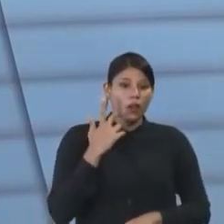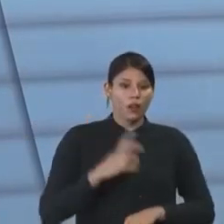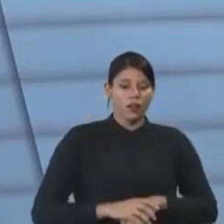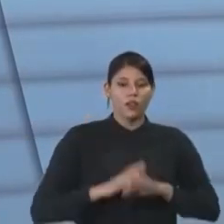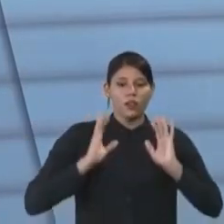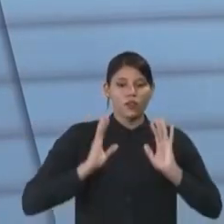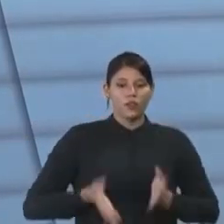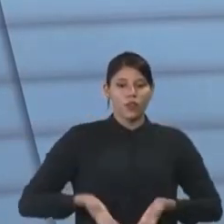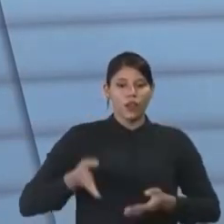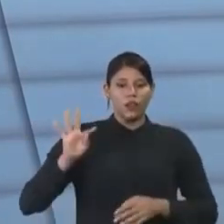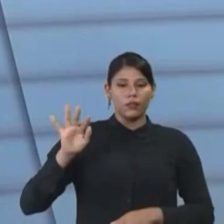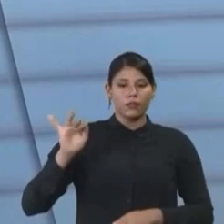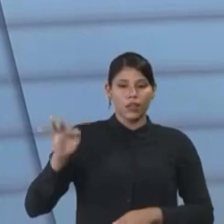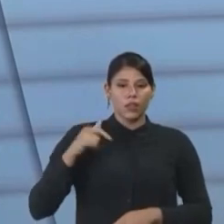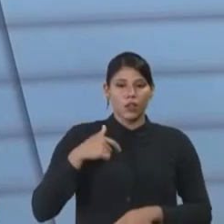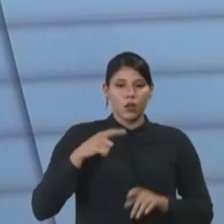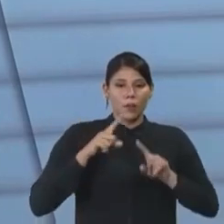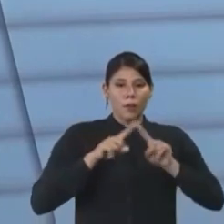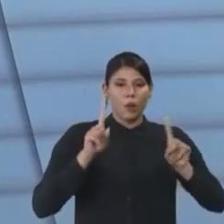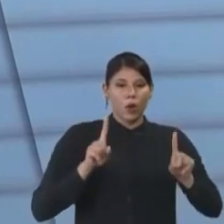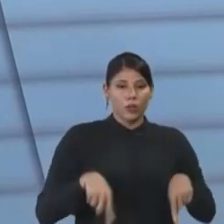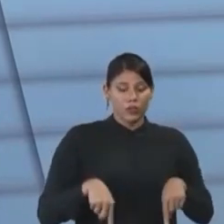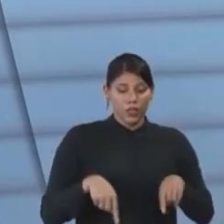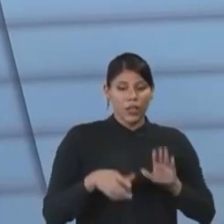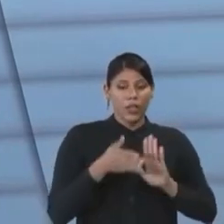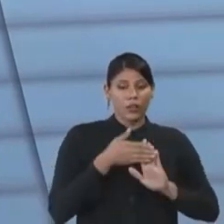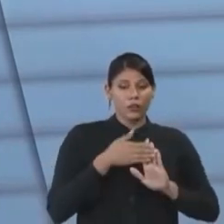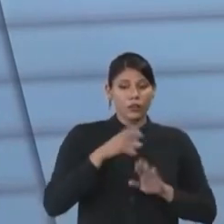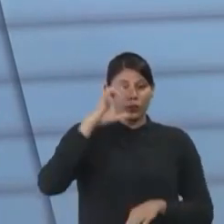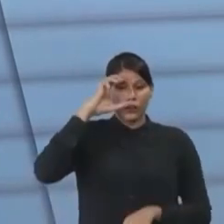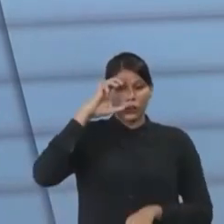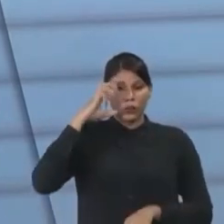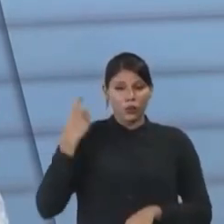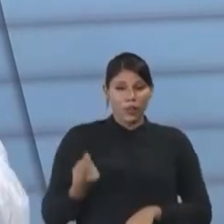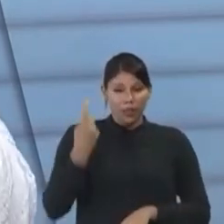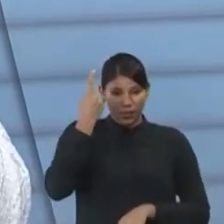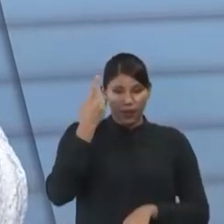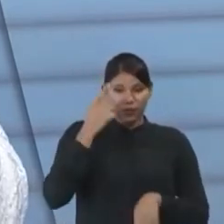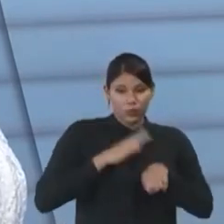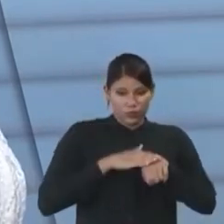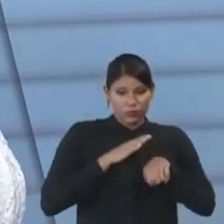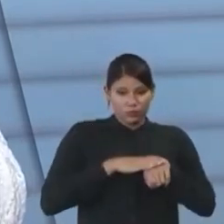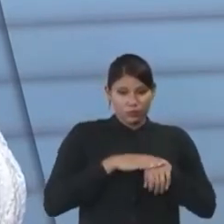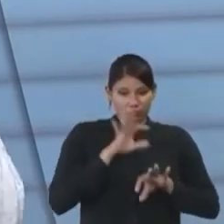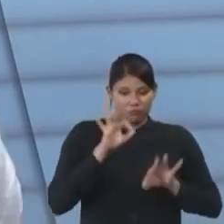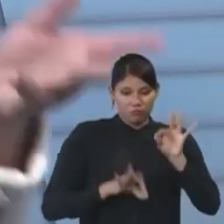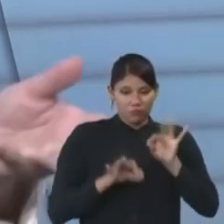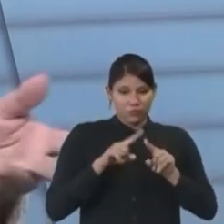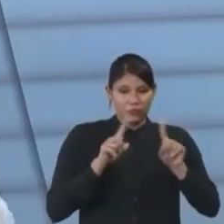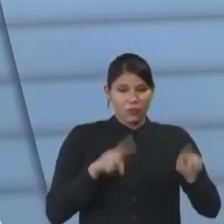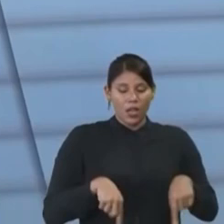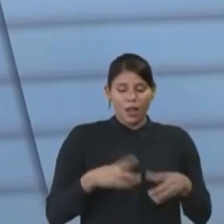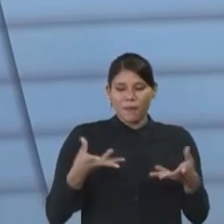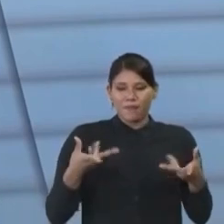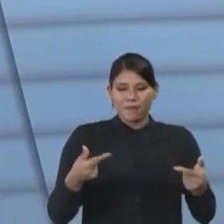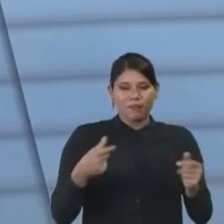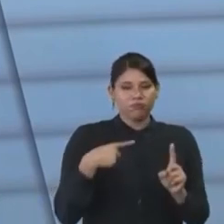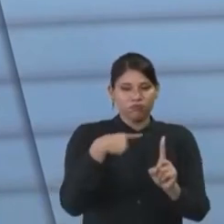Supremo... Foi um projeto do deputado Renato Rosena, que você se faça... Isso, boa lembrança. Então, assim, eu achei positivo